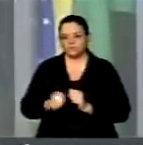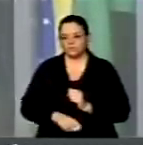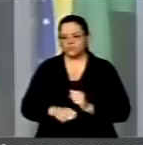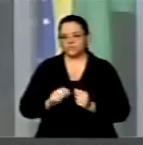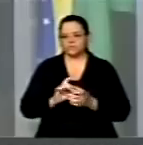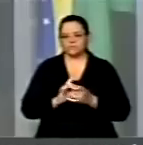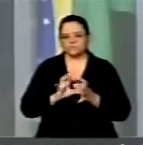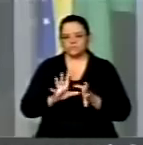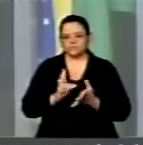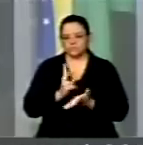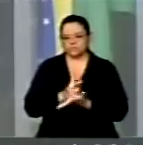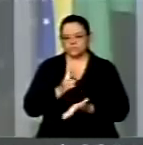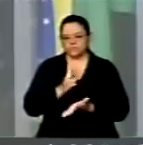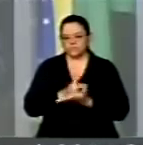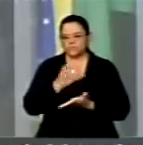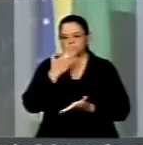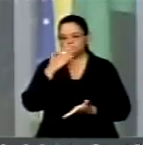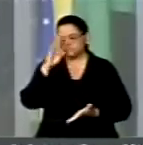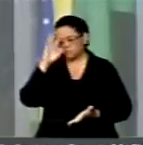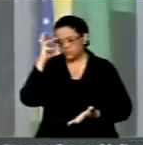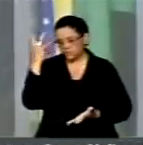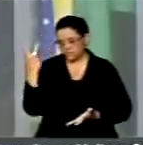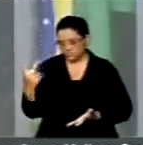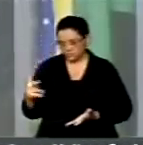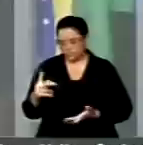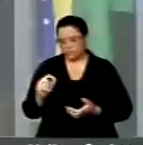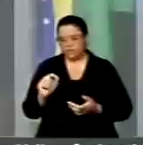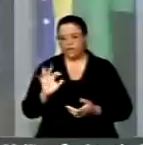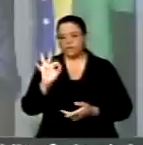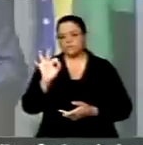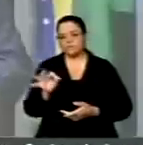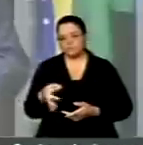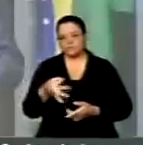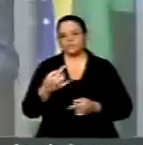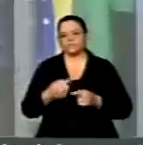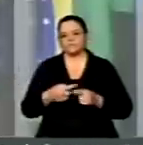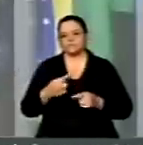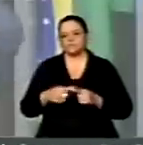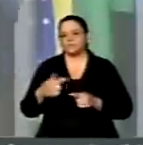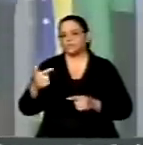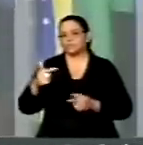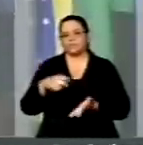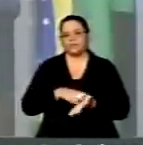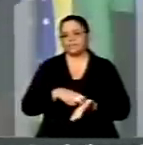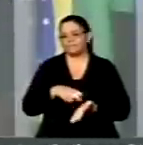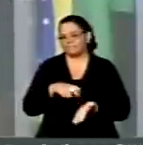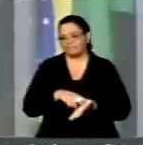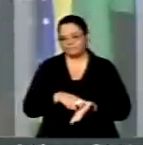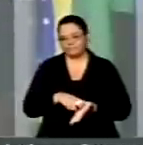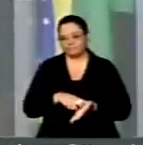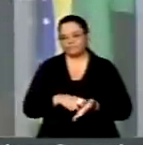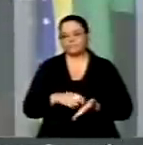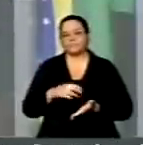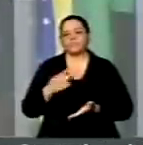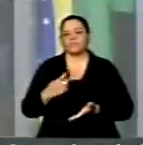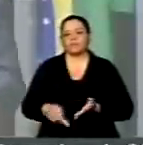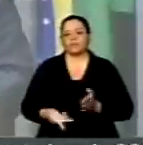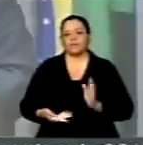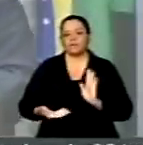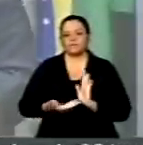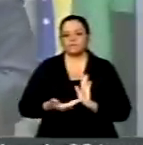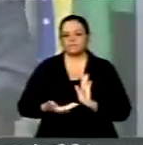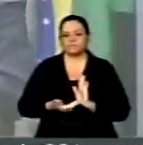este tipo de decisão é a certeza da impunidade. E sabe esta Câmara